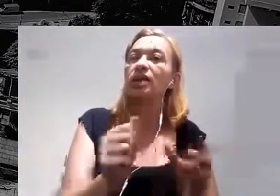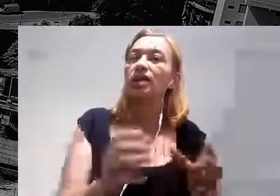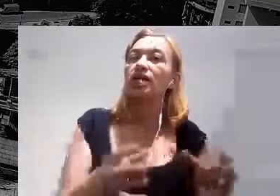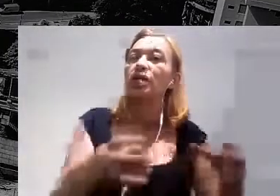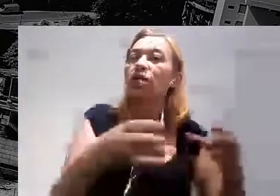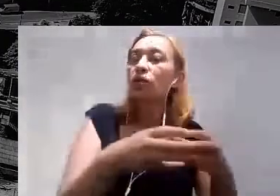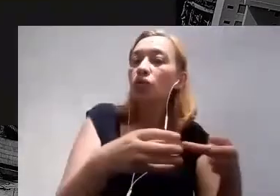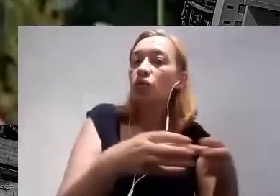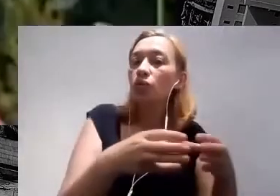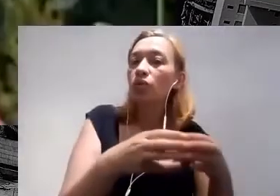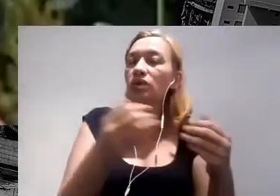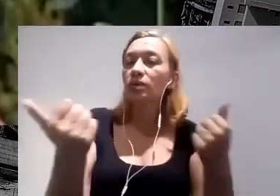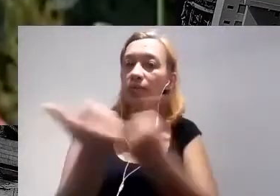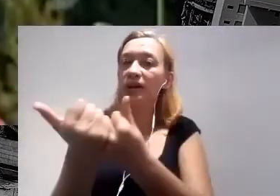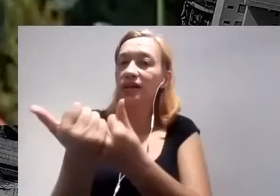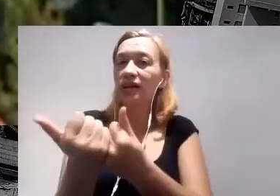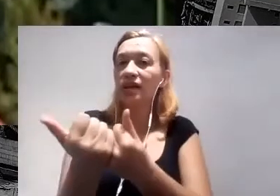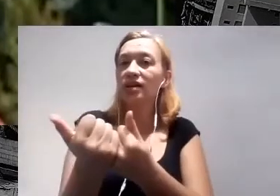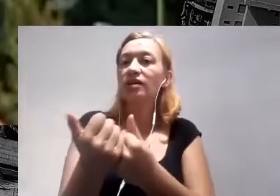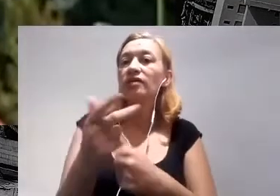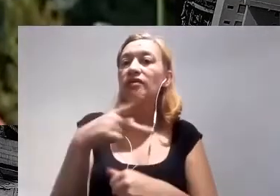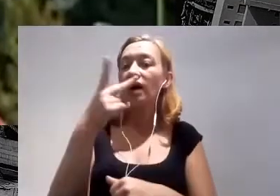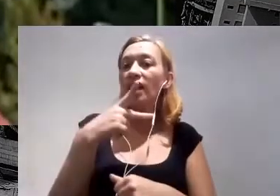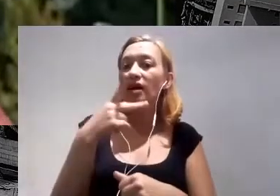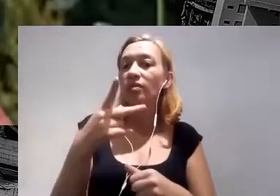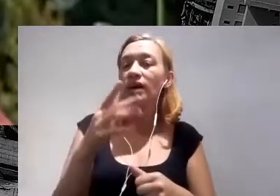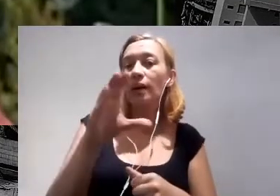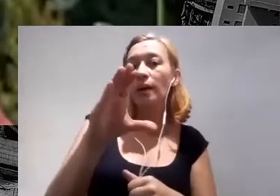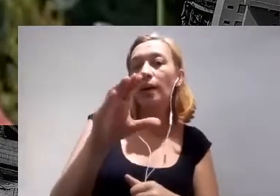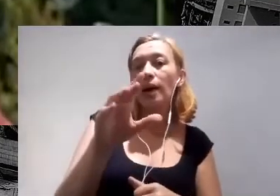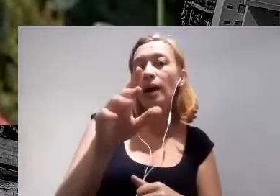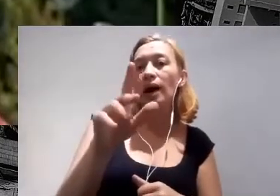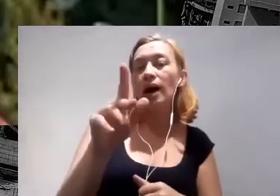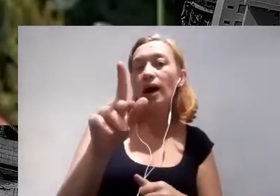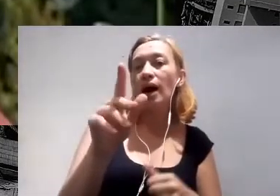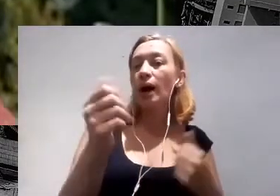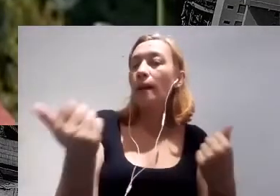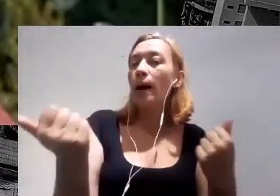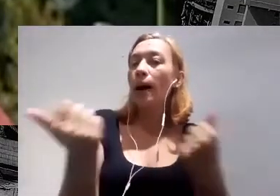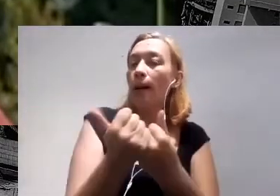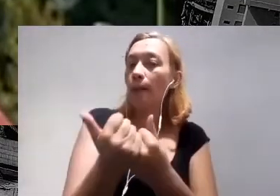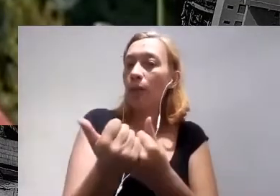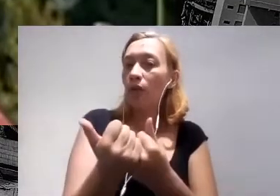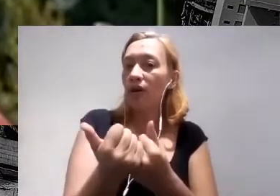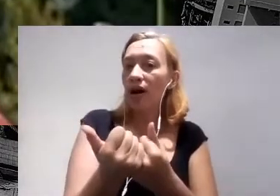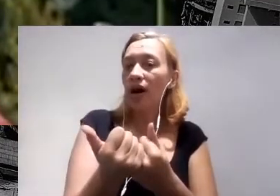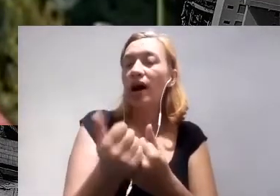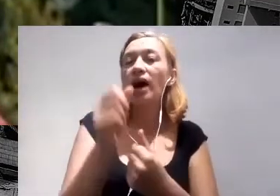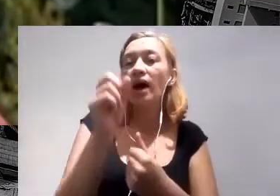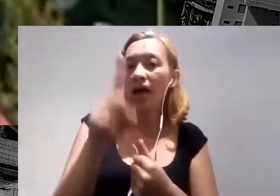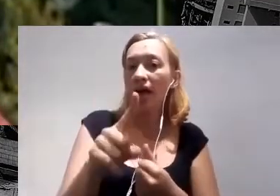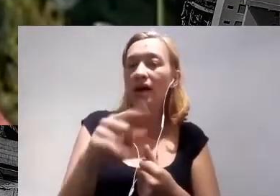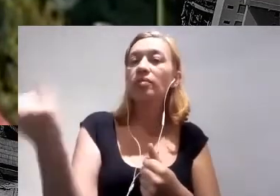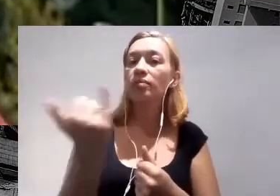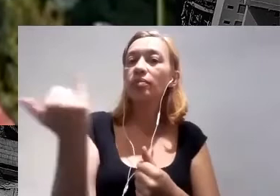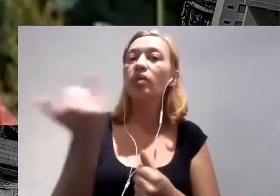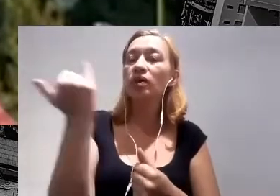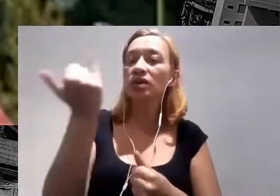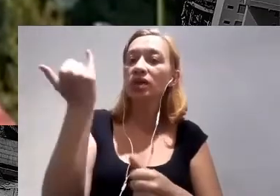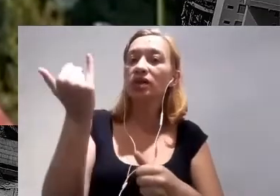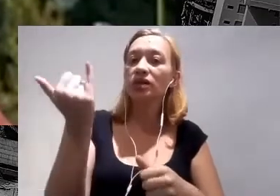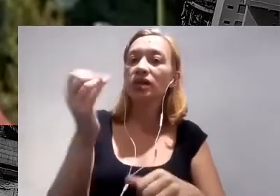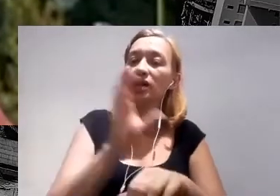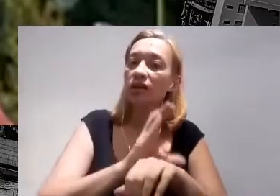essa é a chave, parcerias é a chave para a gente aumentar a disponibilidade hídrica e é um desafio que tem que ser enfrentado